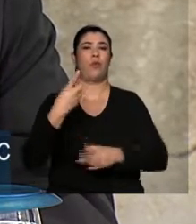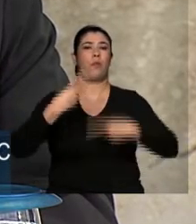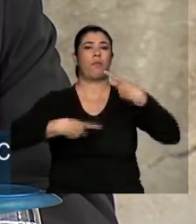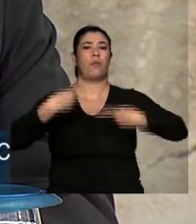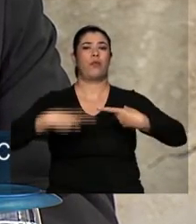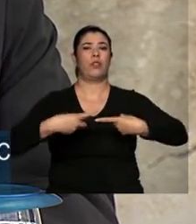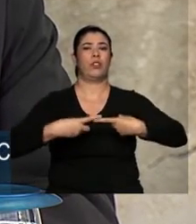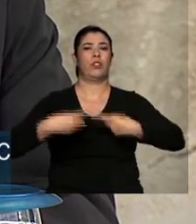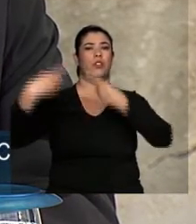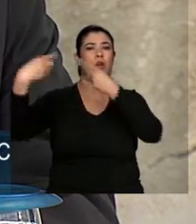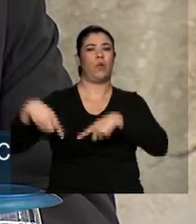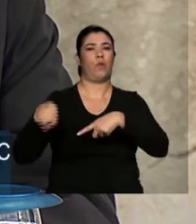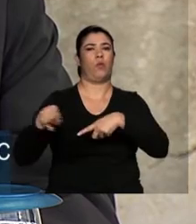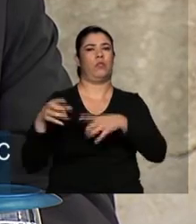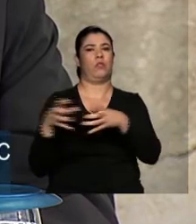eles.